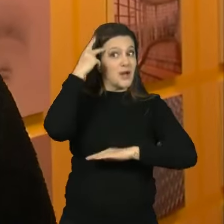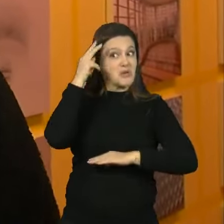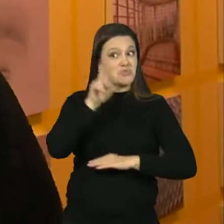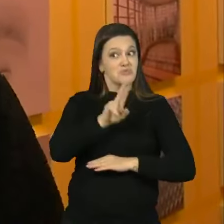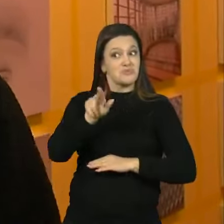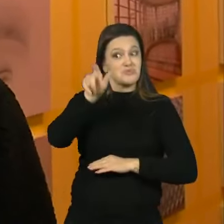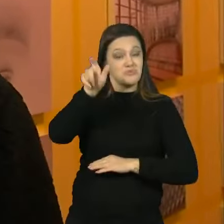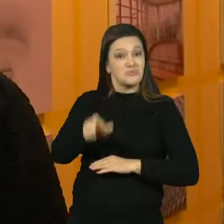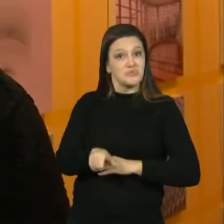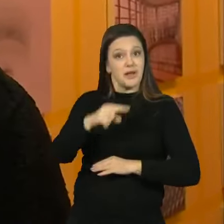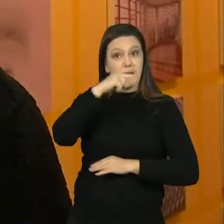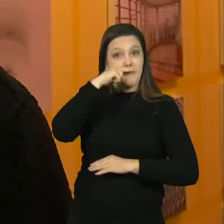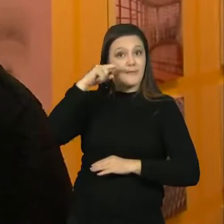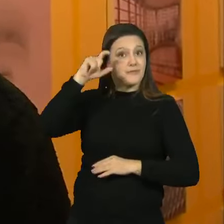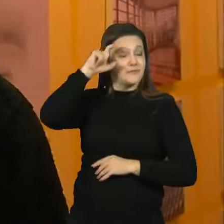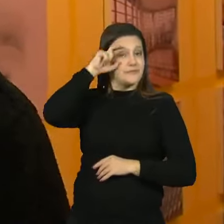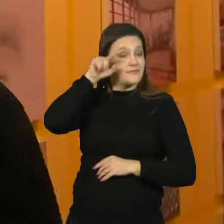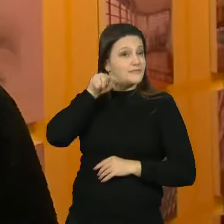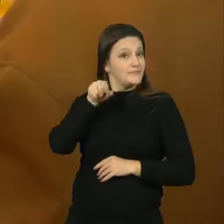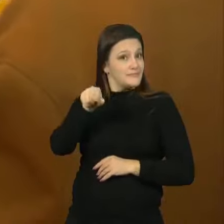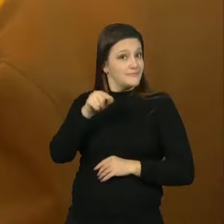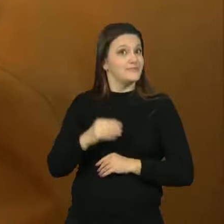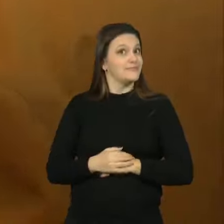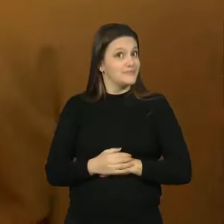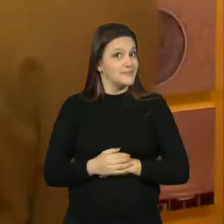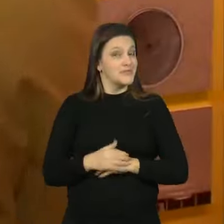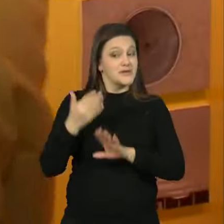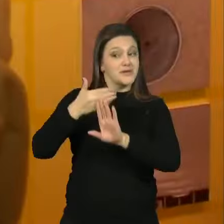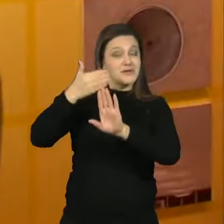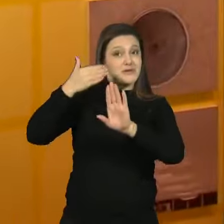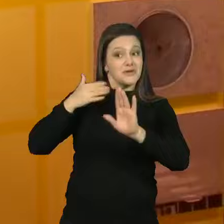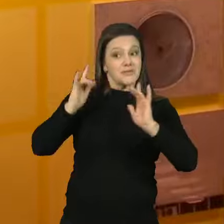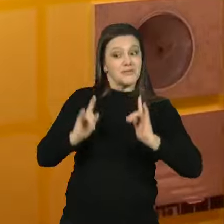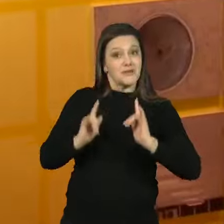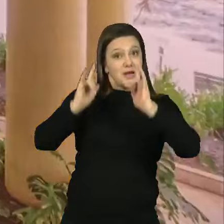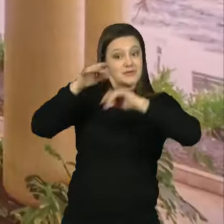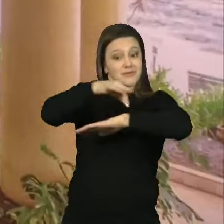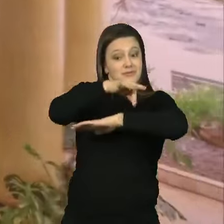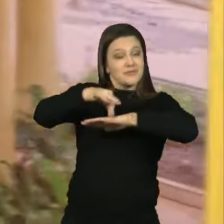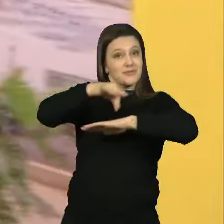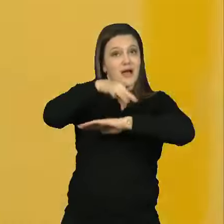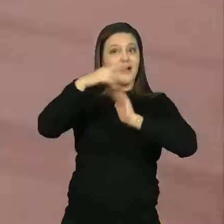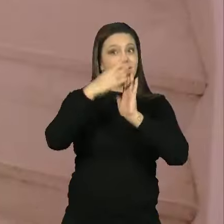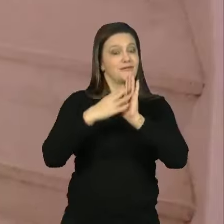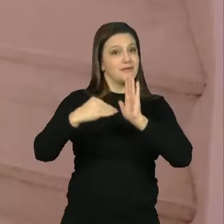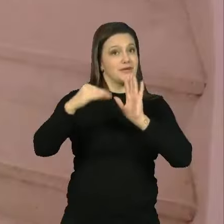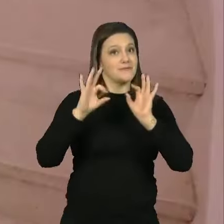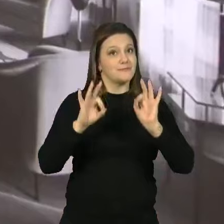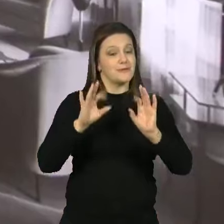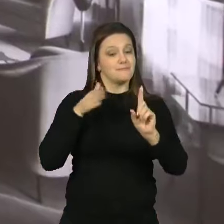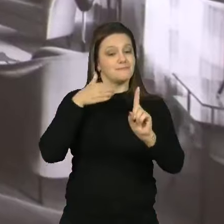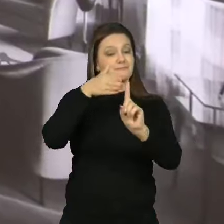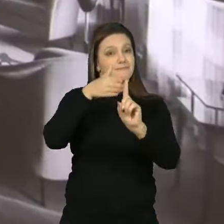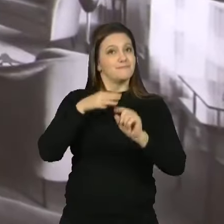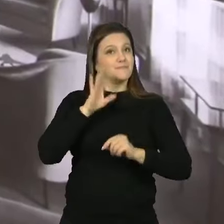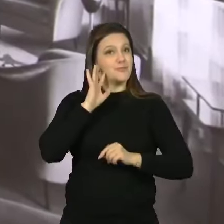que vem na nossa cabeça e essa coisa delirante desses prédios que ele fez, isso uma referência, então eu acho muito legal.